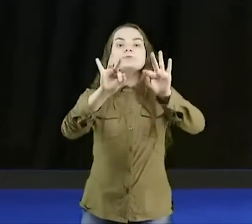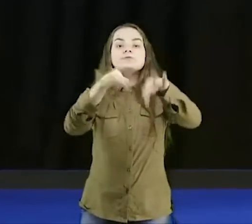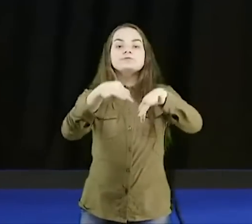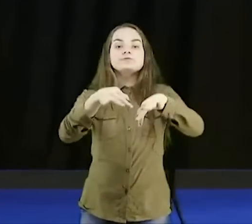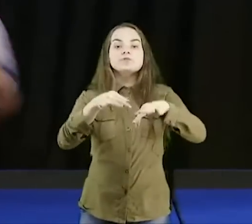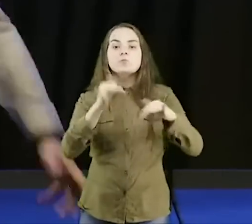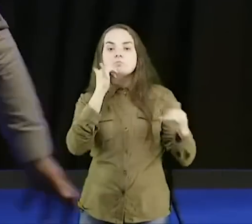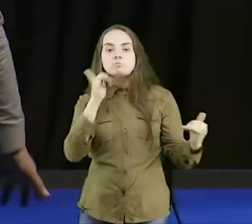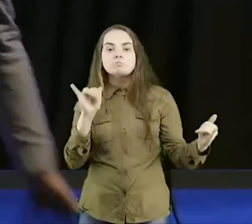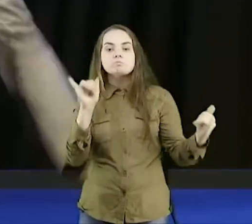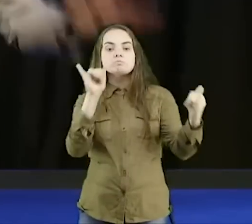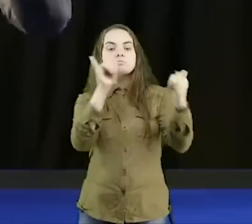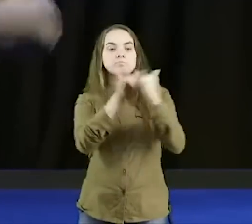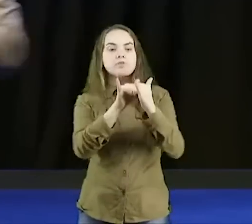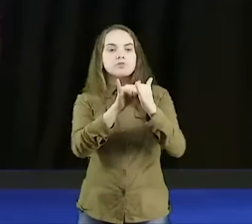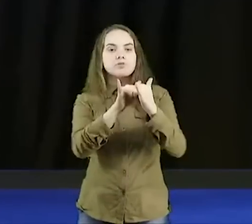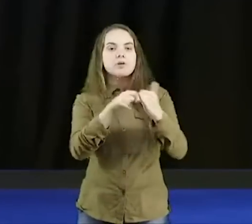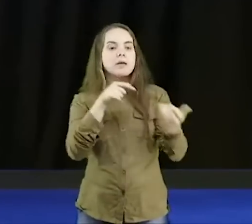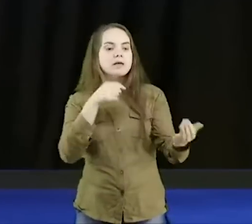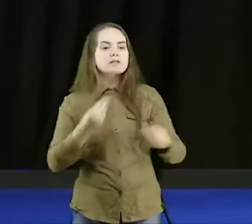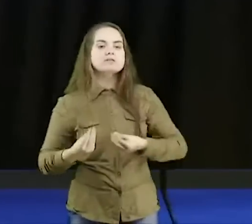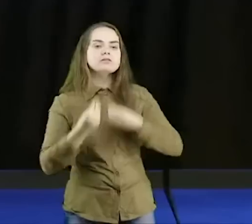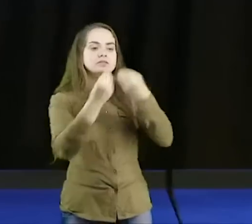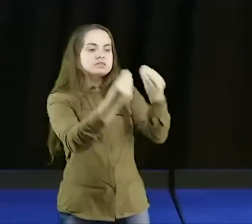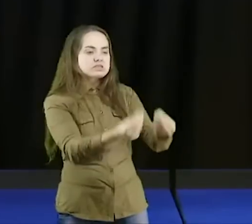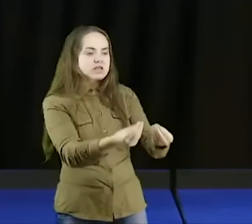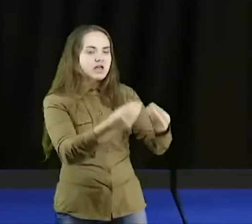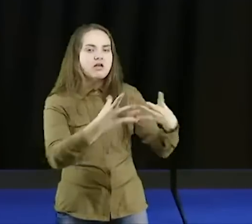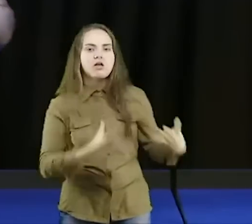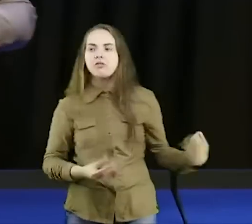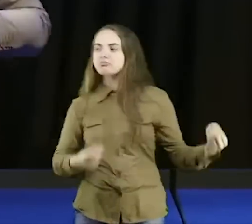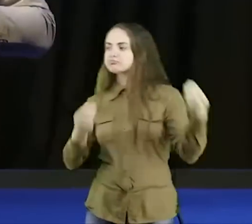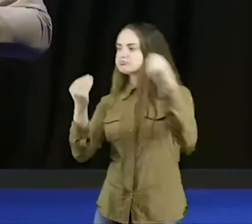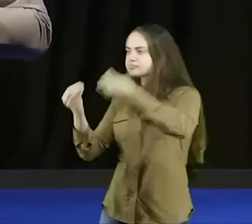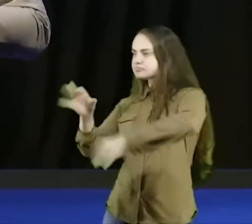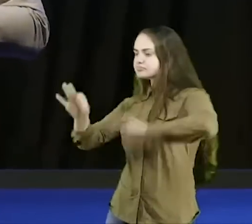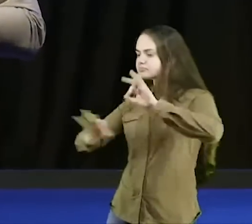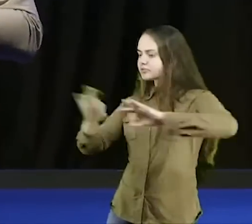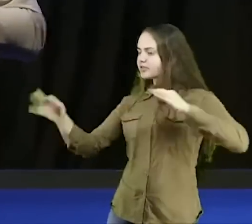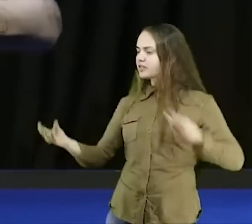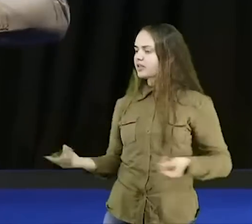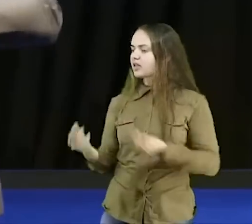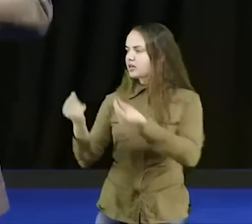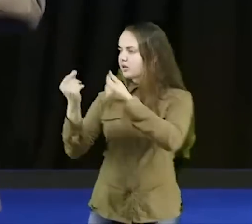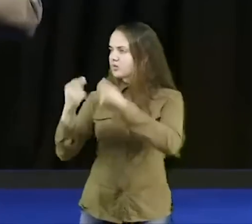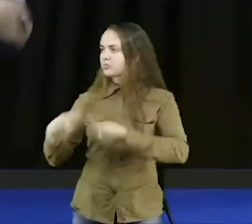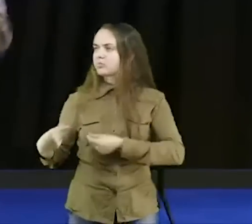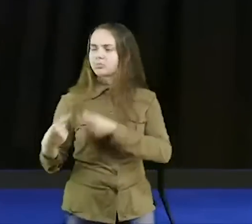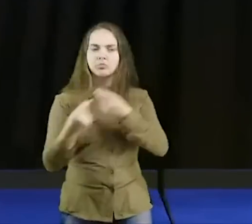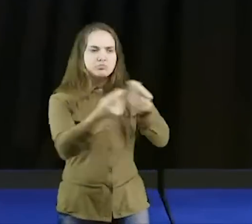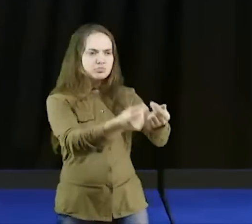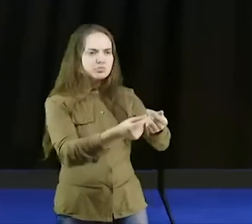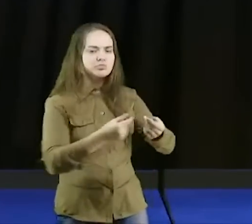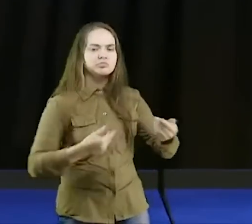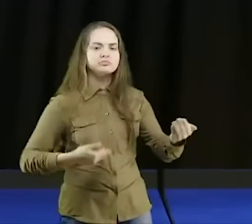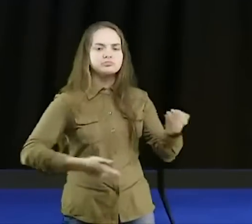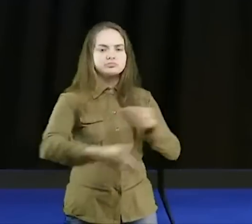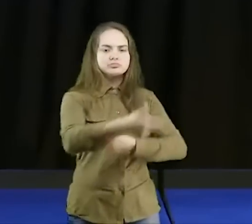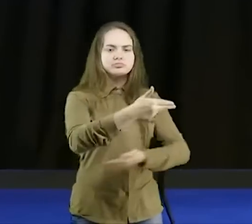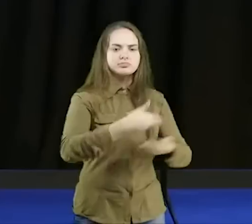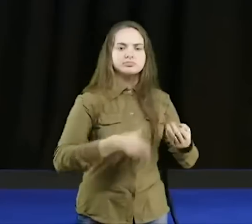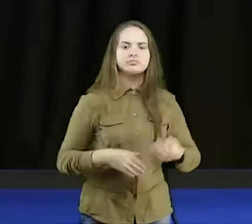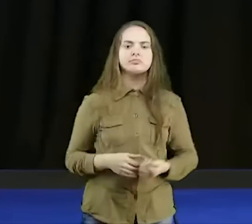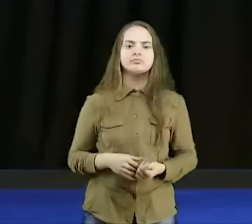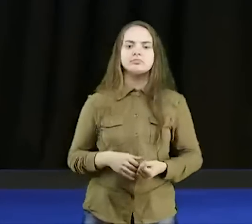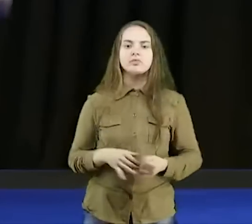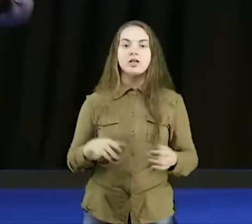está perdoado, é o que eu te devo, está aqui, toma metade do meu rebanho, fica rico, é mais do que o papai ia te dar, eu roubei mesmo a tua